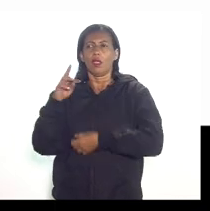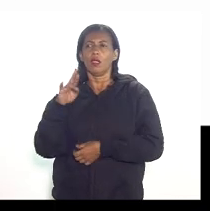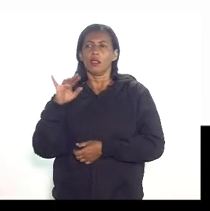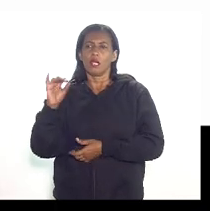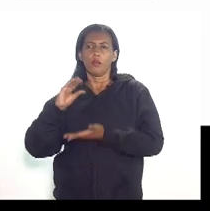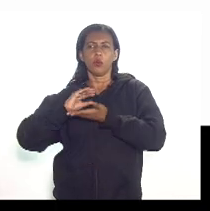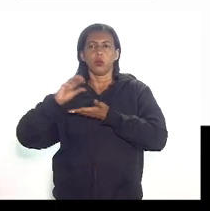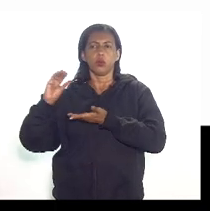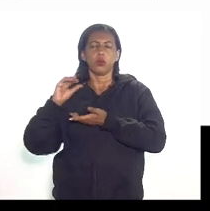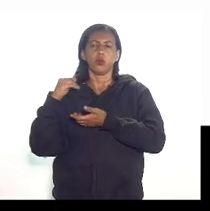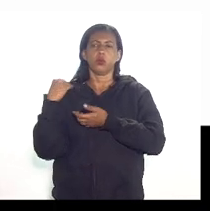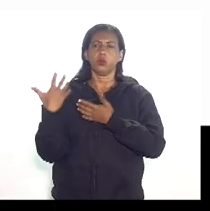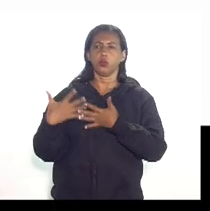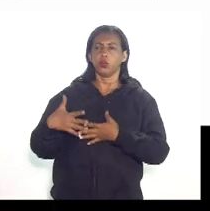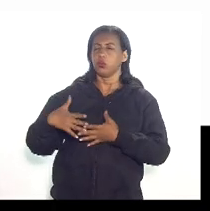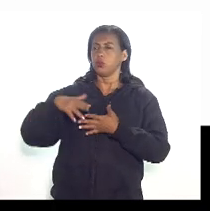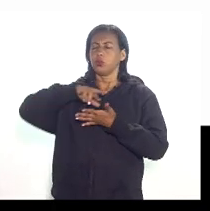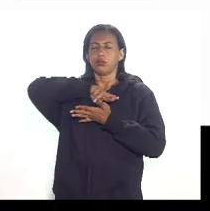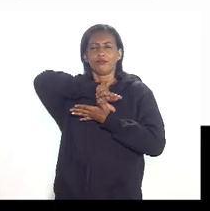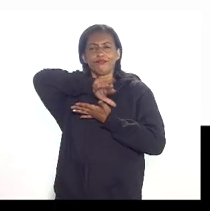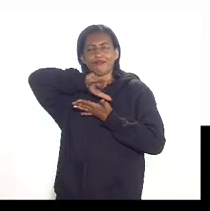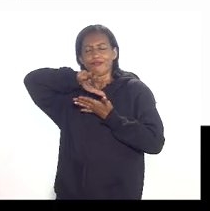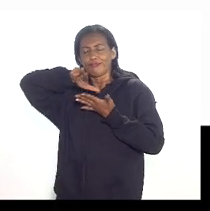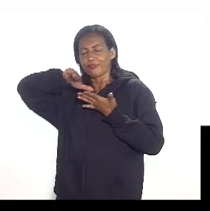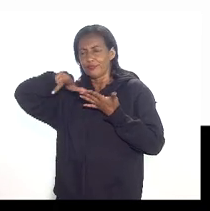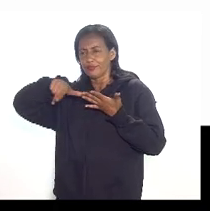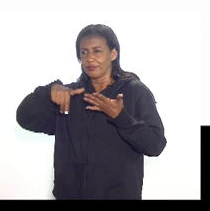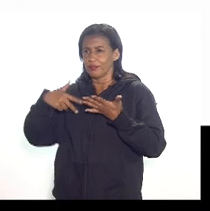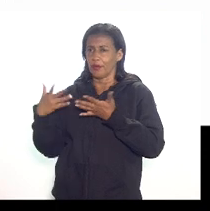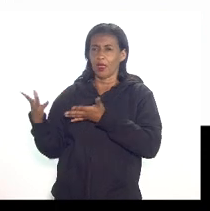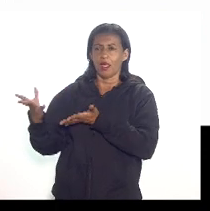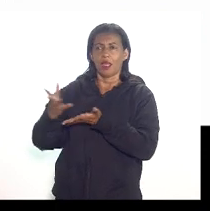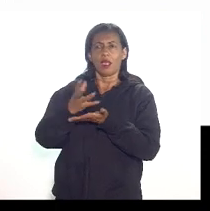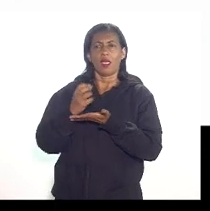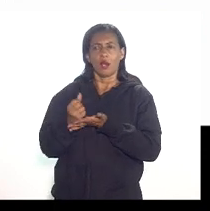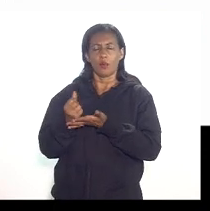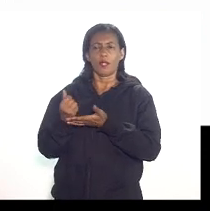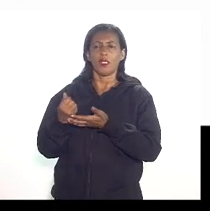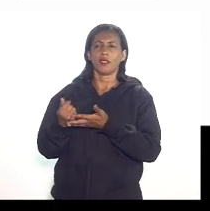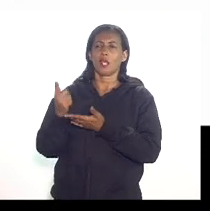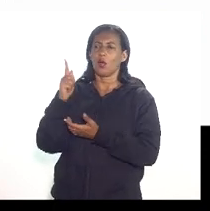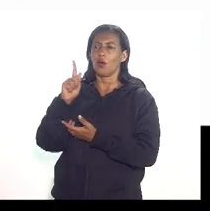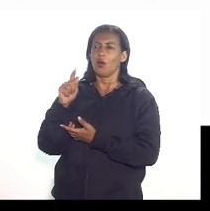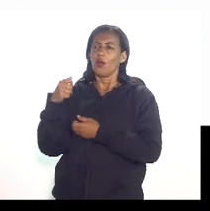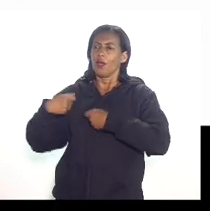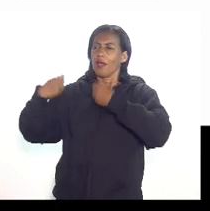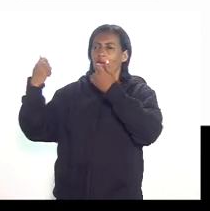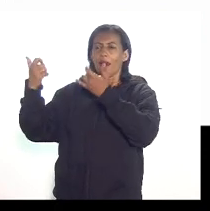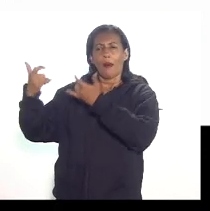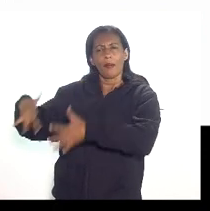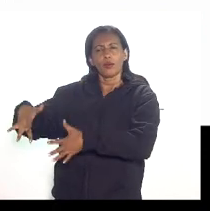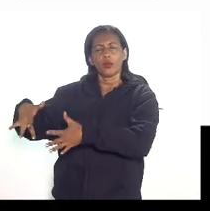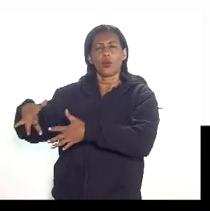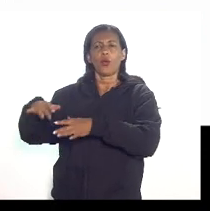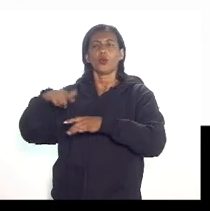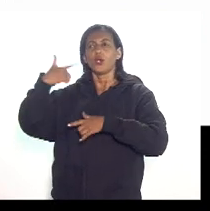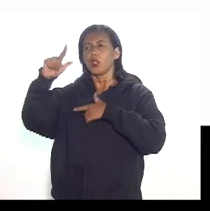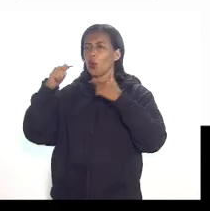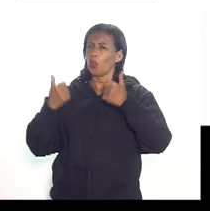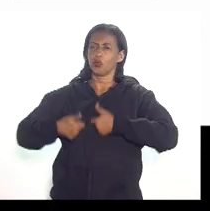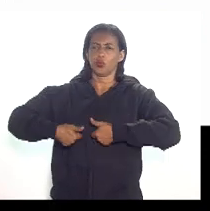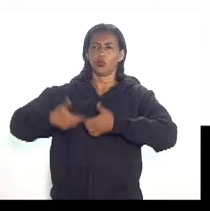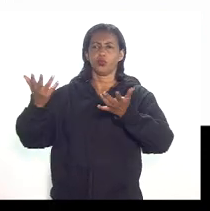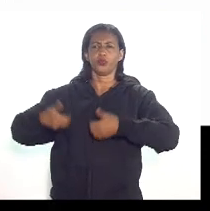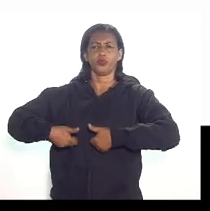encargos financeiros amortização e depreciação recuperação de custos provisão de gastos com abandono e outros gastos